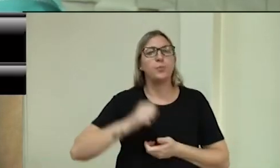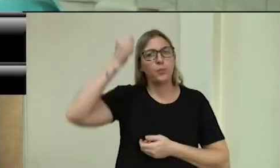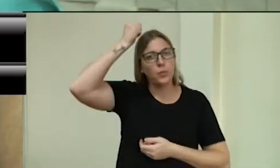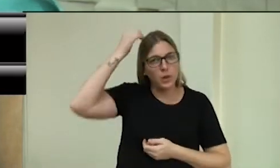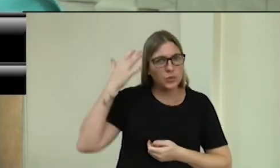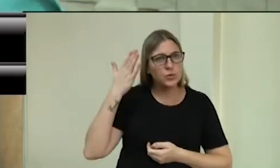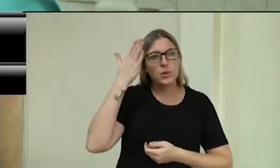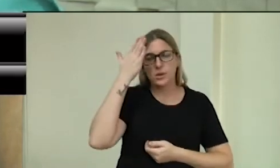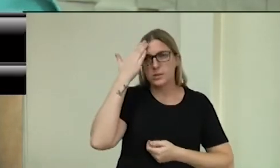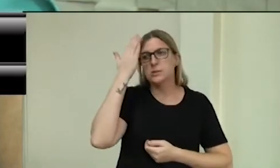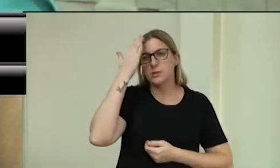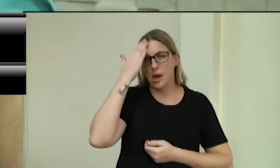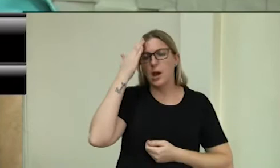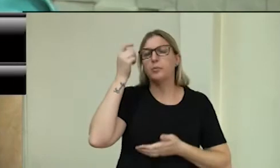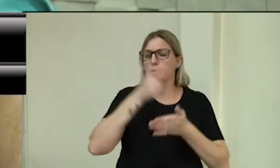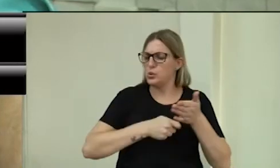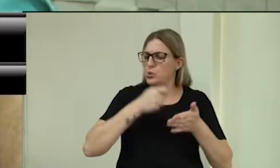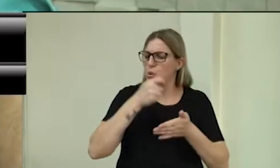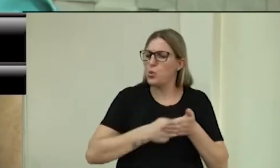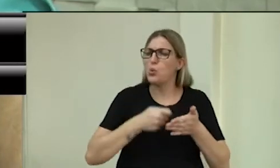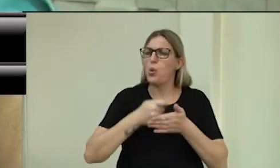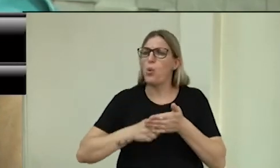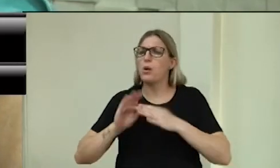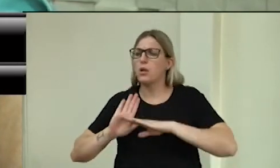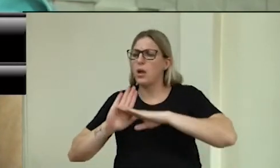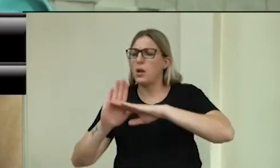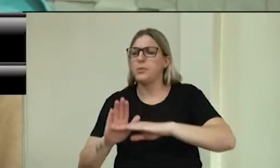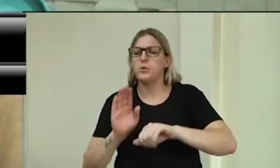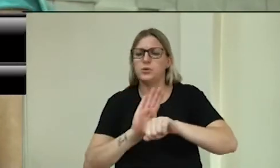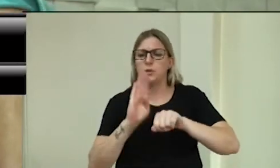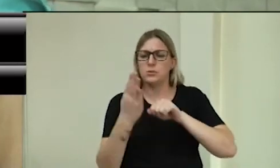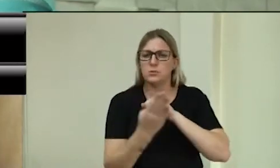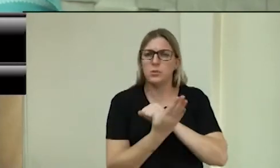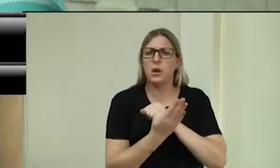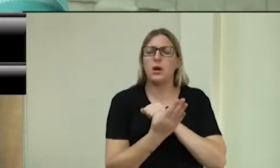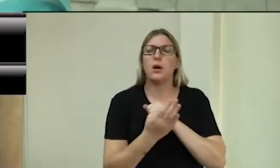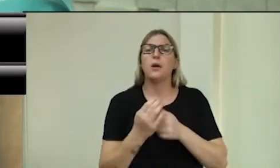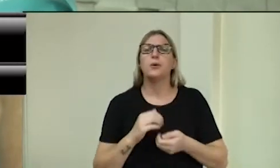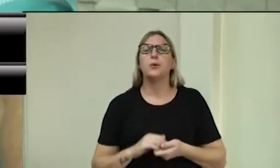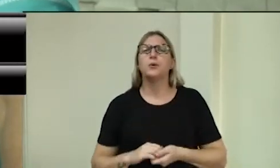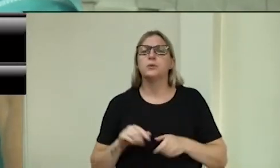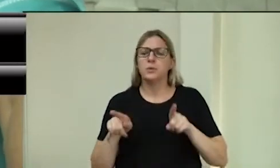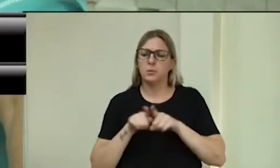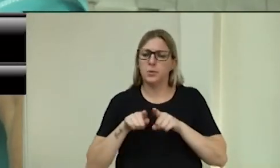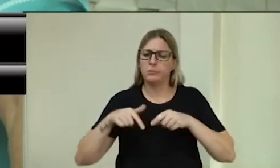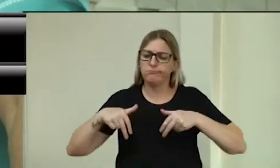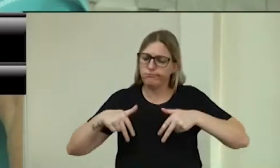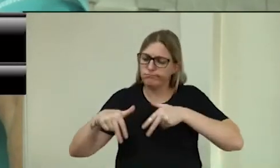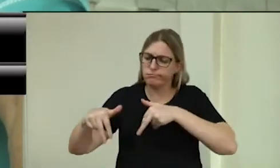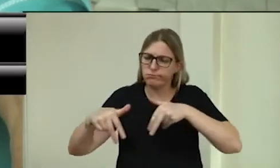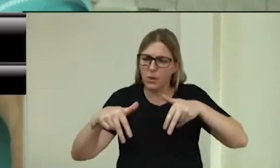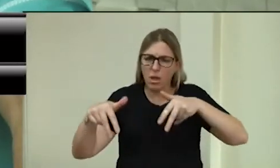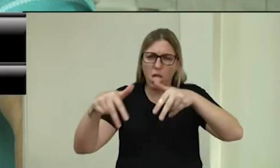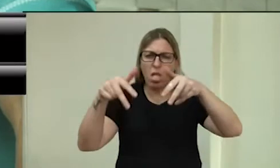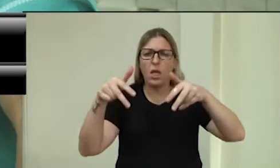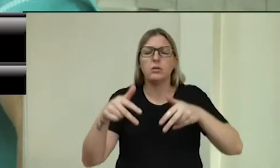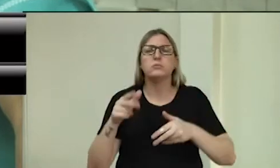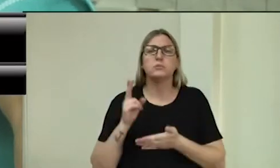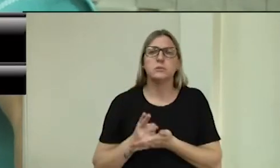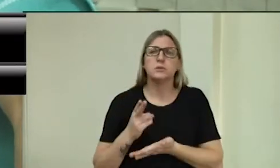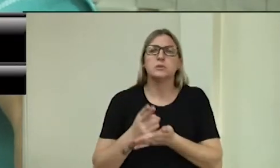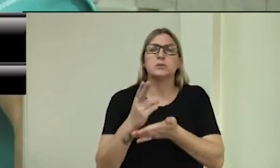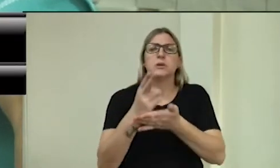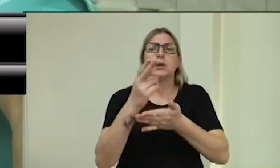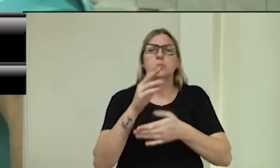Barbosa sabe o quanto a gente luta pelos bairros da cidade, sabe o quanto a gente anda. E nós tivemos aqui vários locais